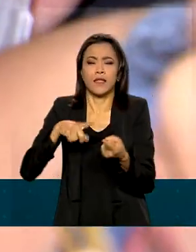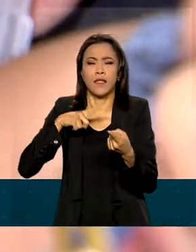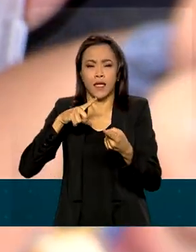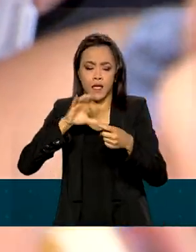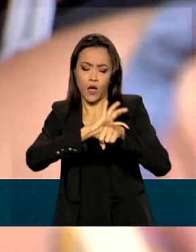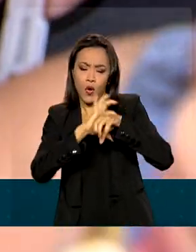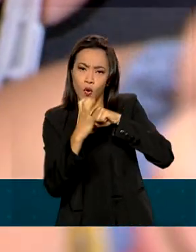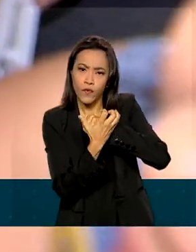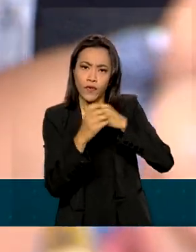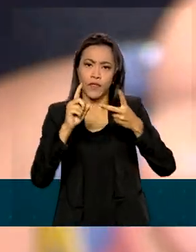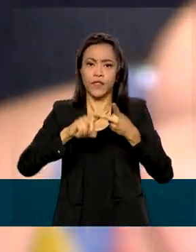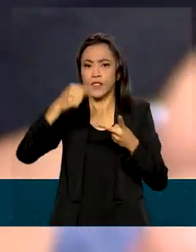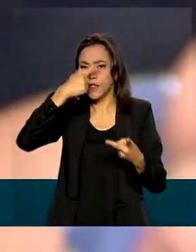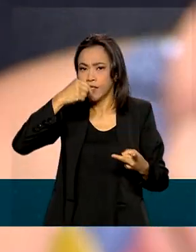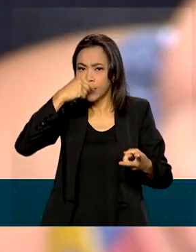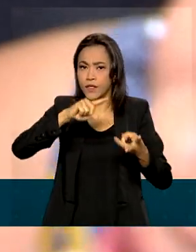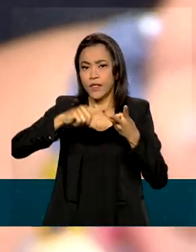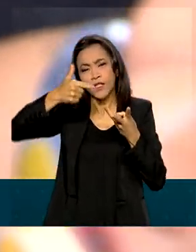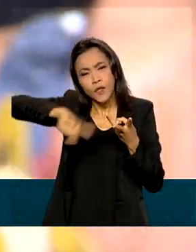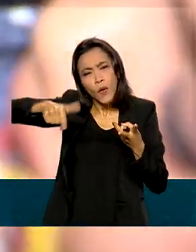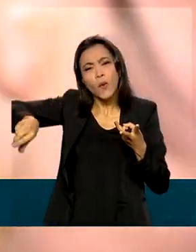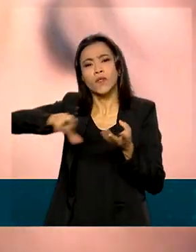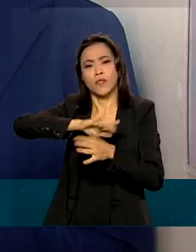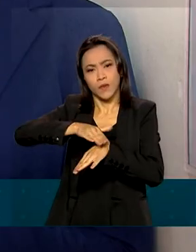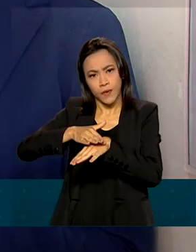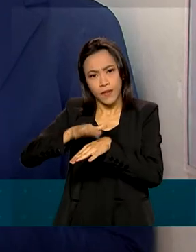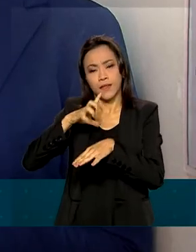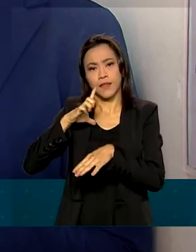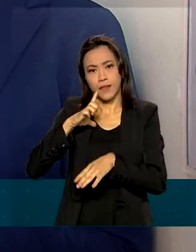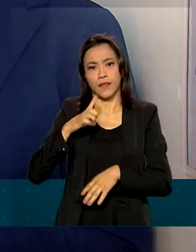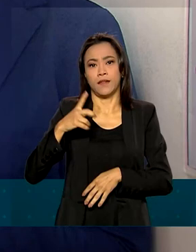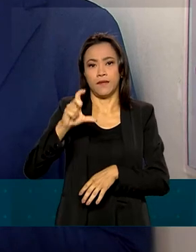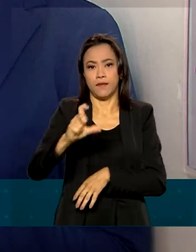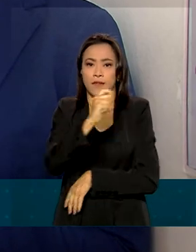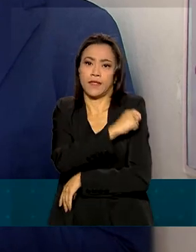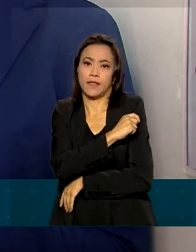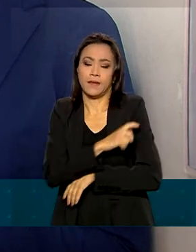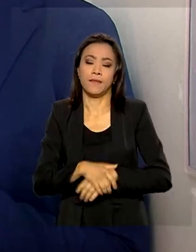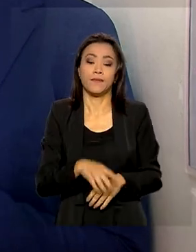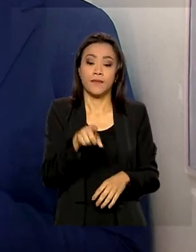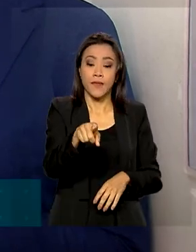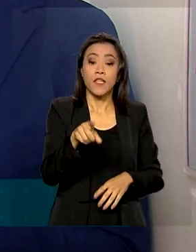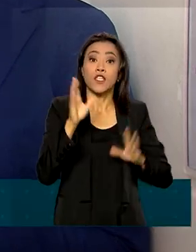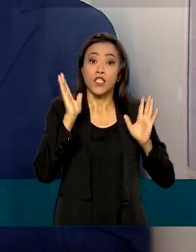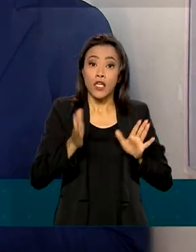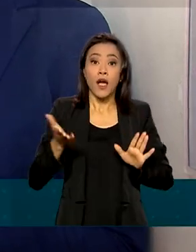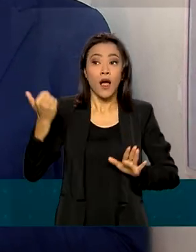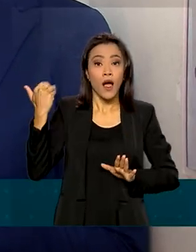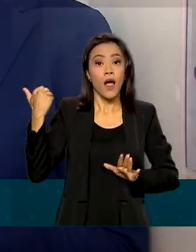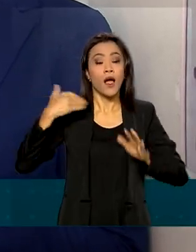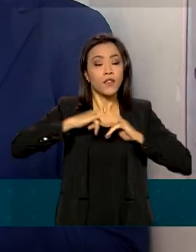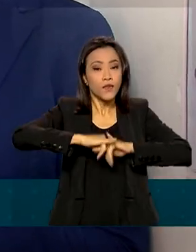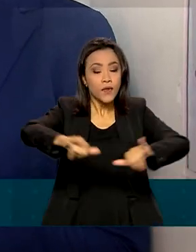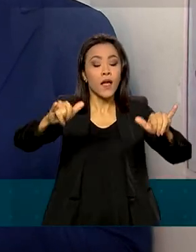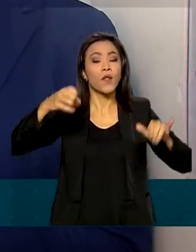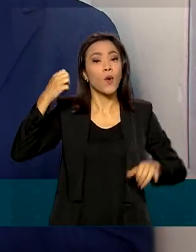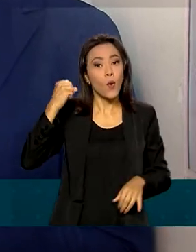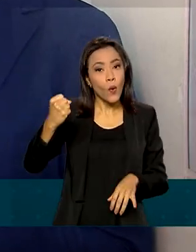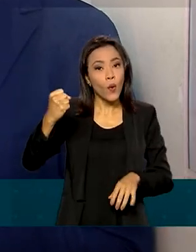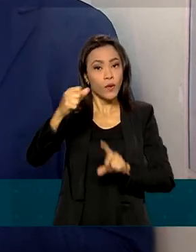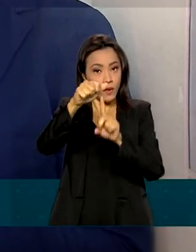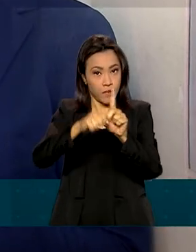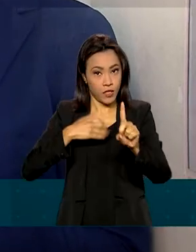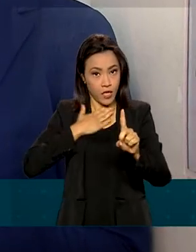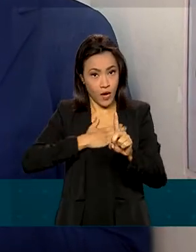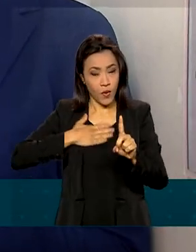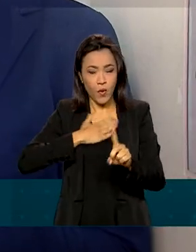-19, influência e outras doenças. A campanha de vacinação foi lançada em 8 de agosto e, desde então, apenas